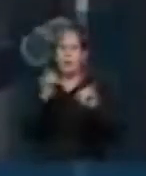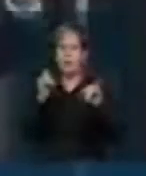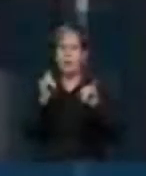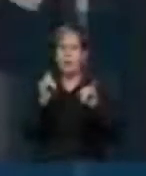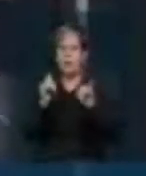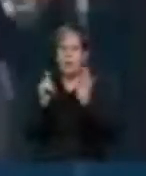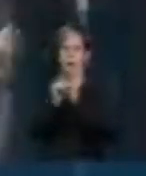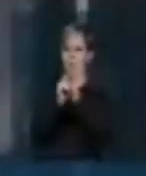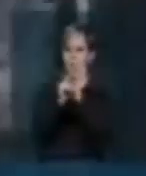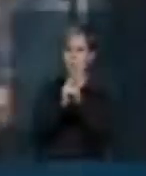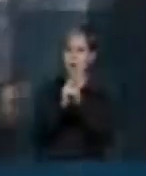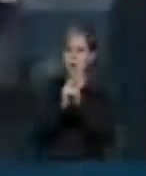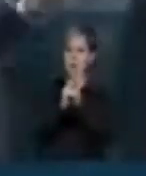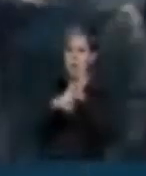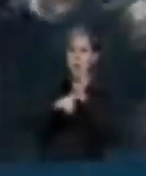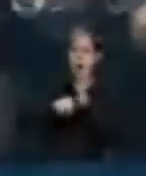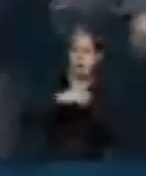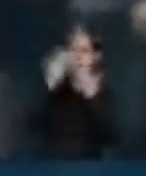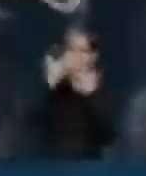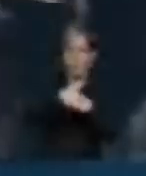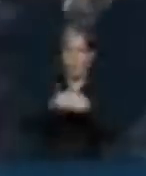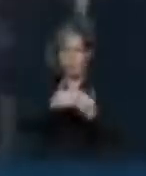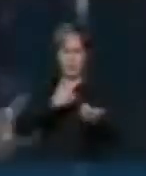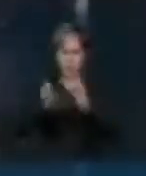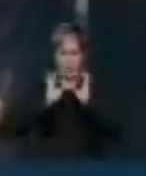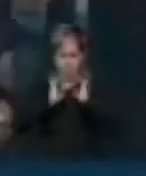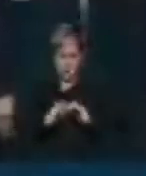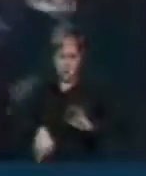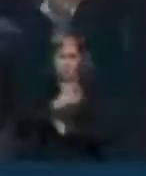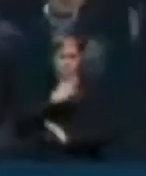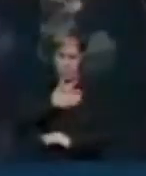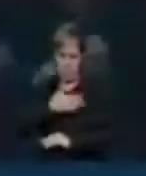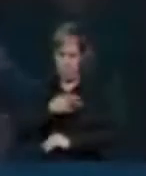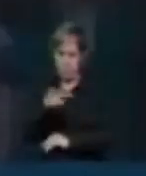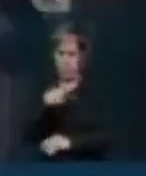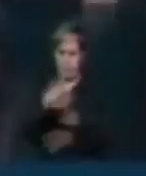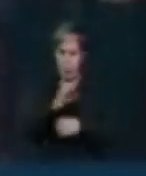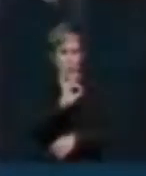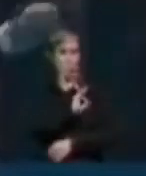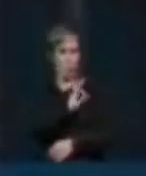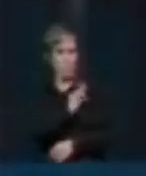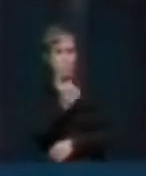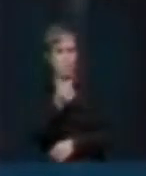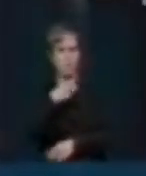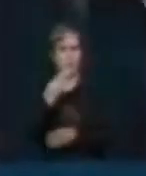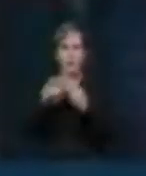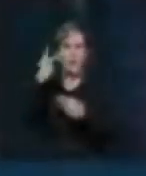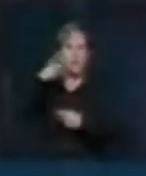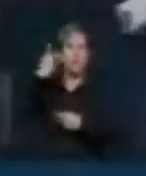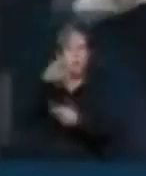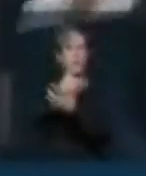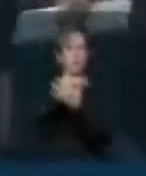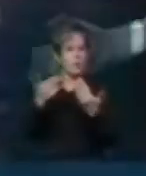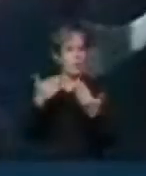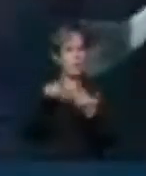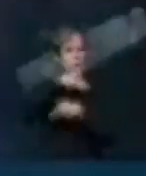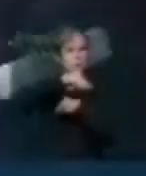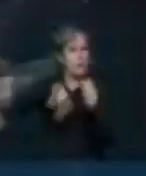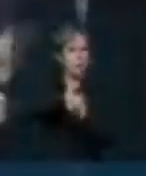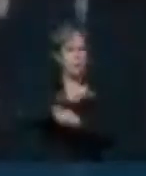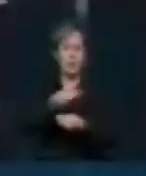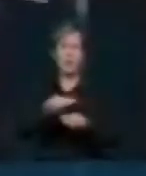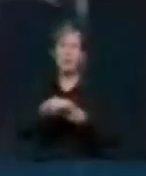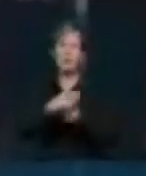documentos que classifiquem qualquer conduta da minha atividade, como policial ou como parlamentar envolvido no esquema